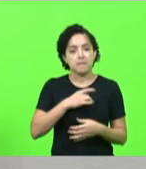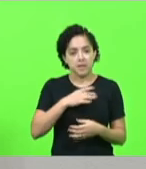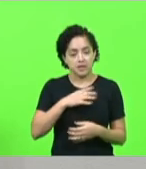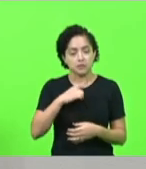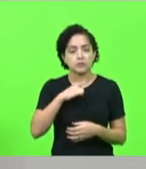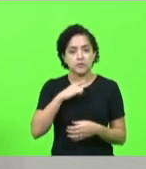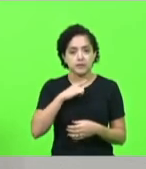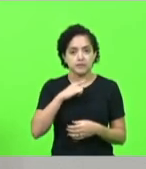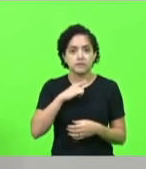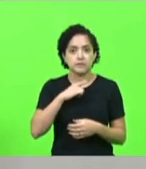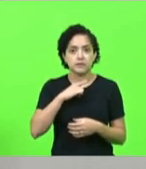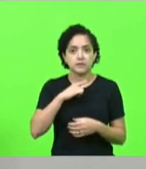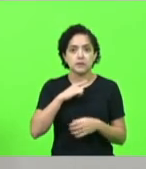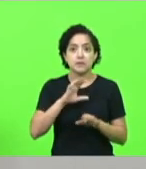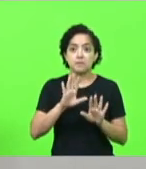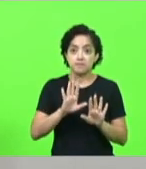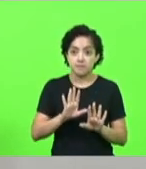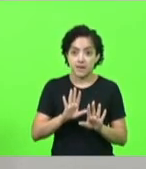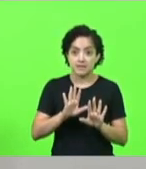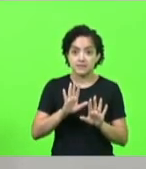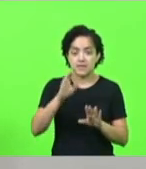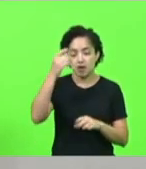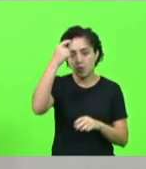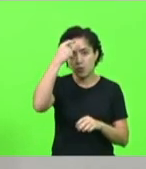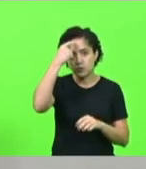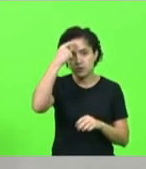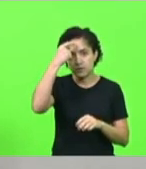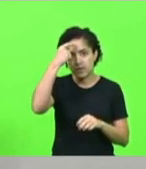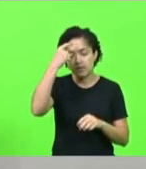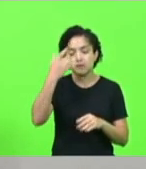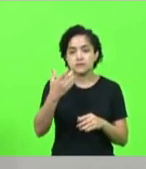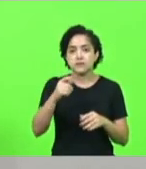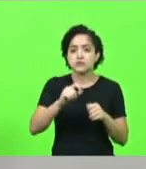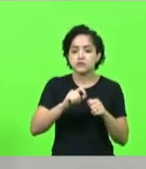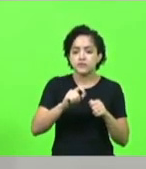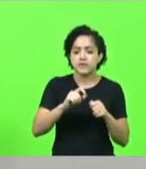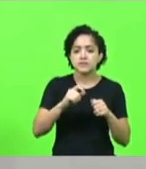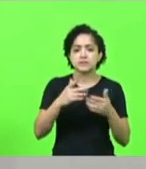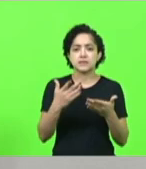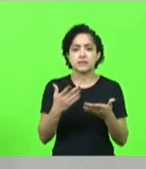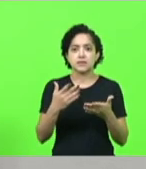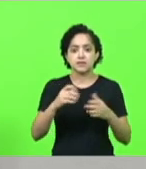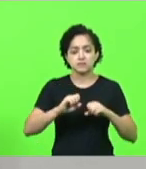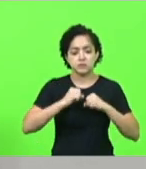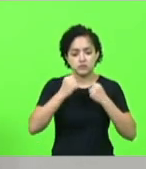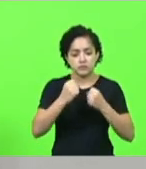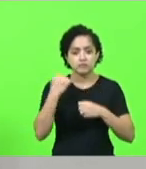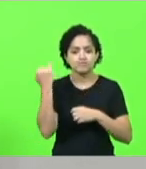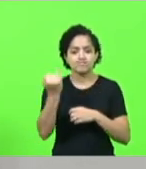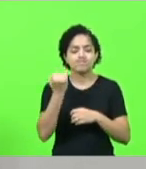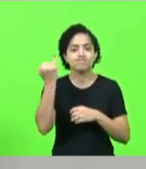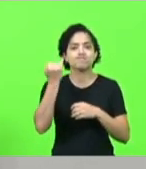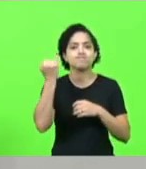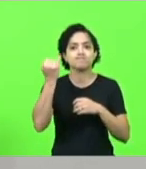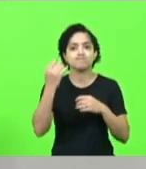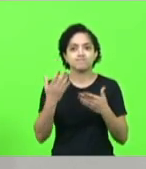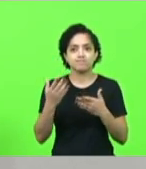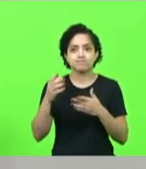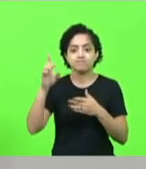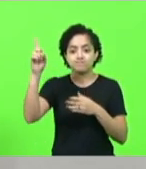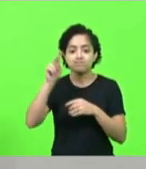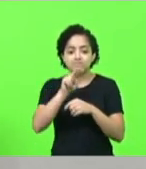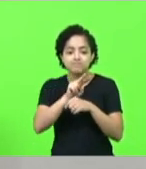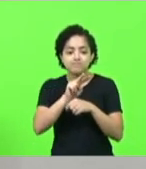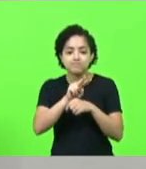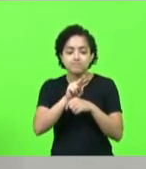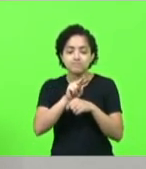mas a consciência de estarmos fazendo algo importante para a sociedade deve ter chamado a atenção do Todo Poderoso e ele